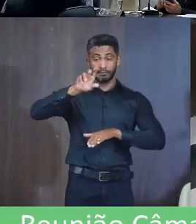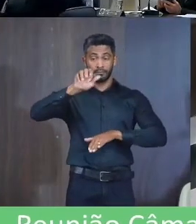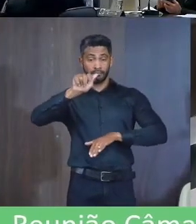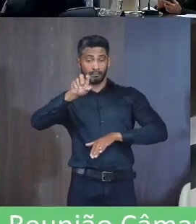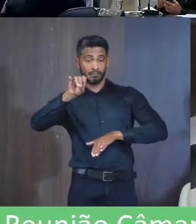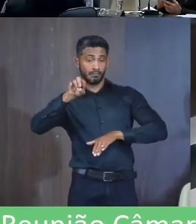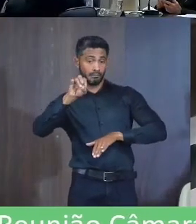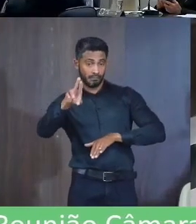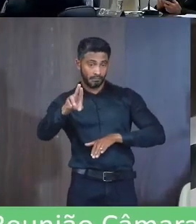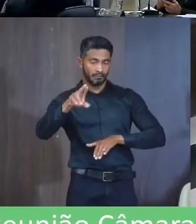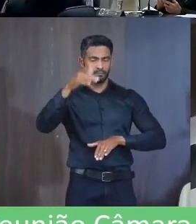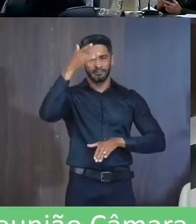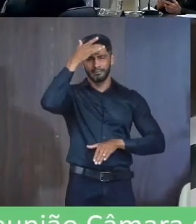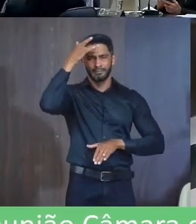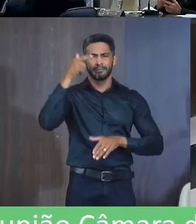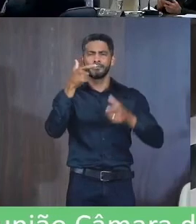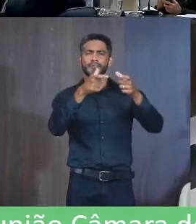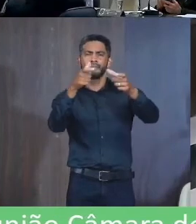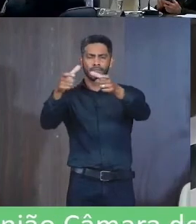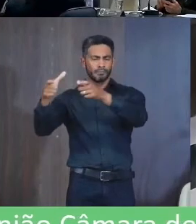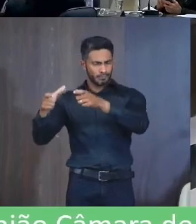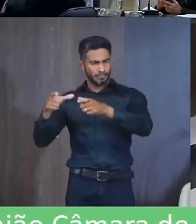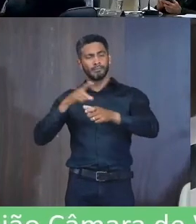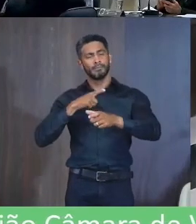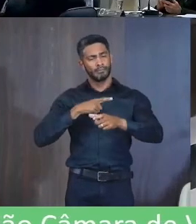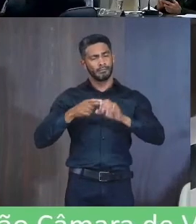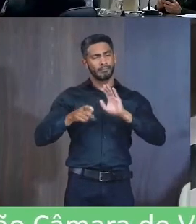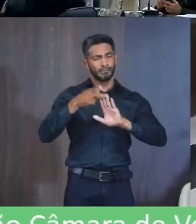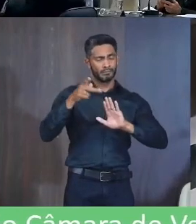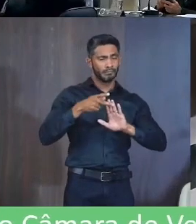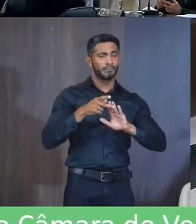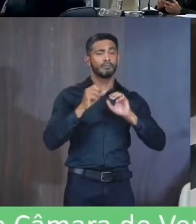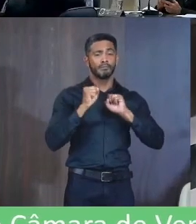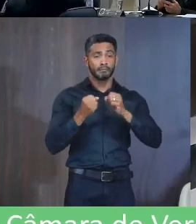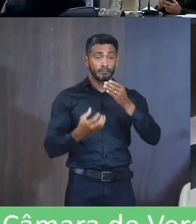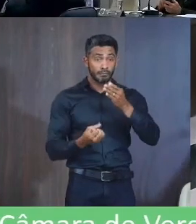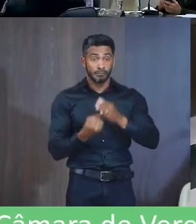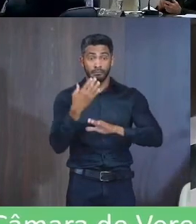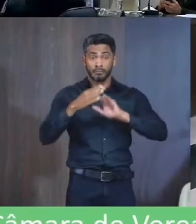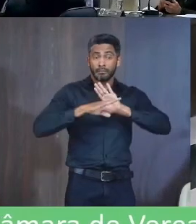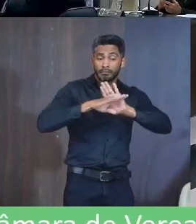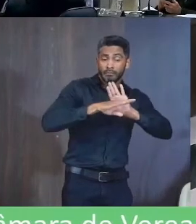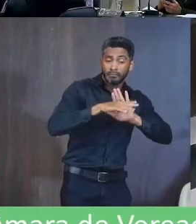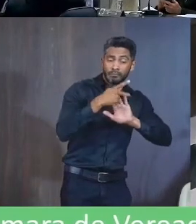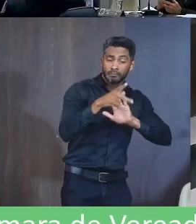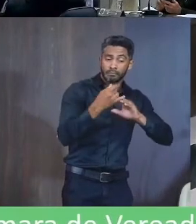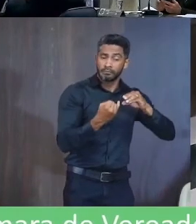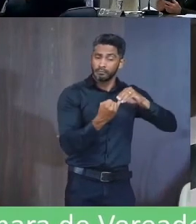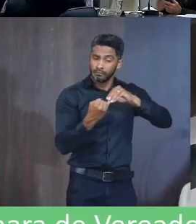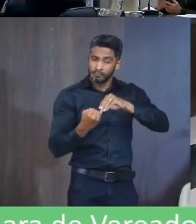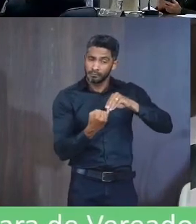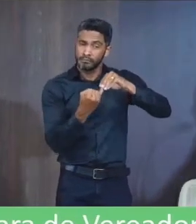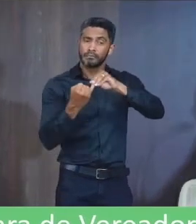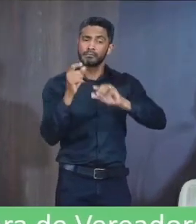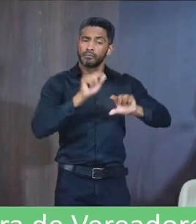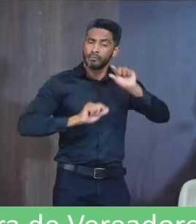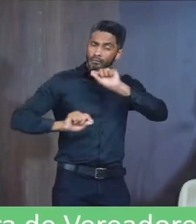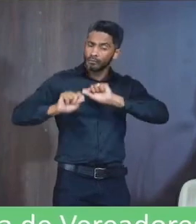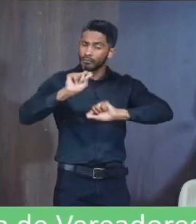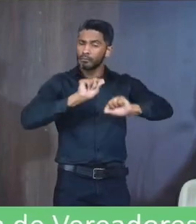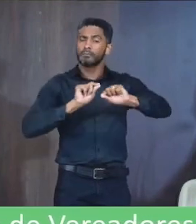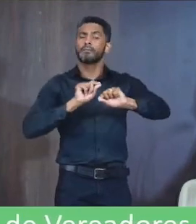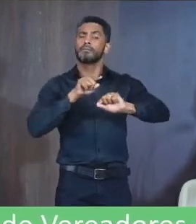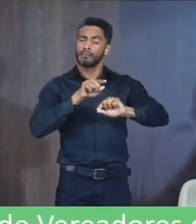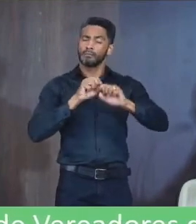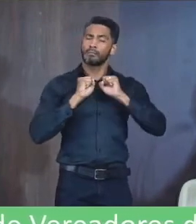De recursos Pessoal da Capoeira E tantos outros Então a gente pode criar Um incentivo A essas instituições Para que elas possam